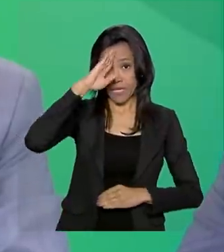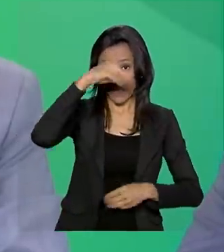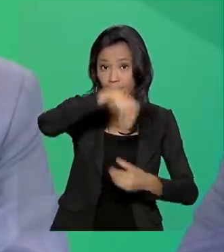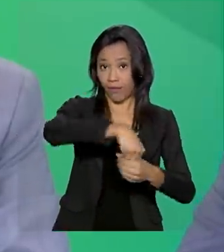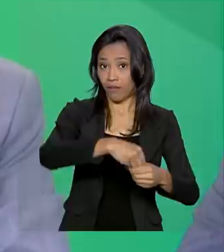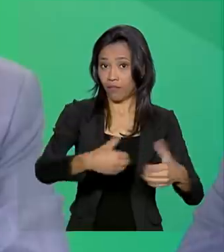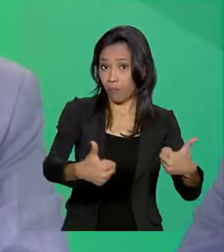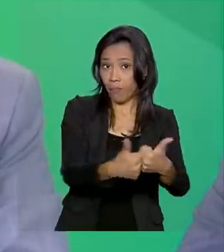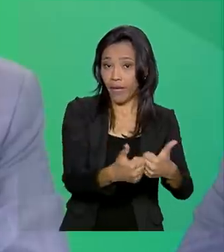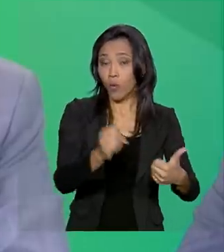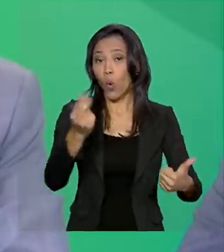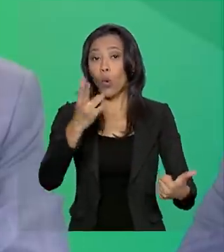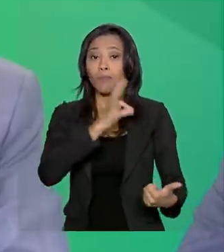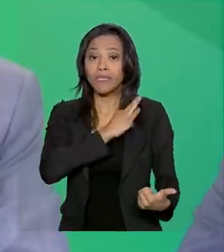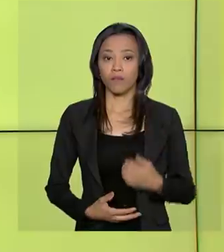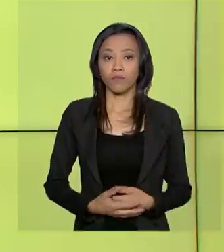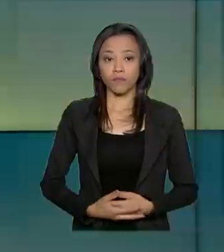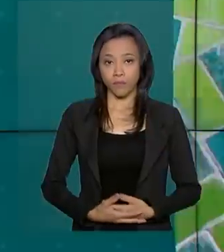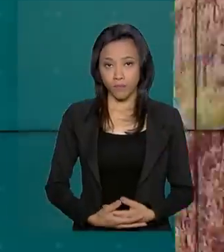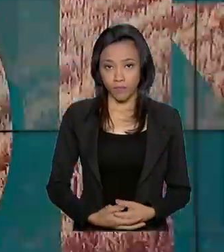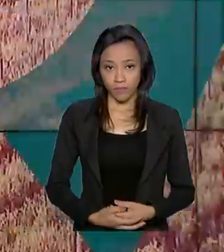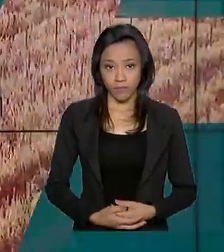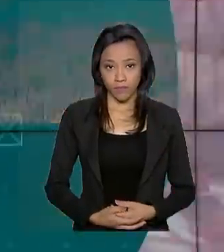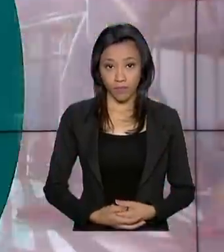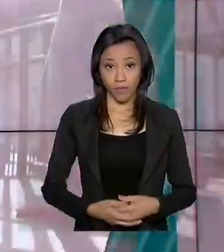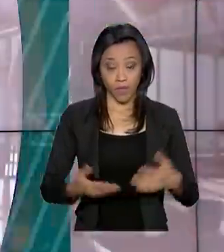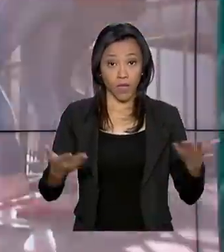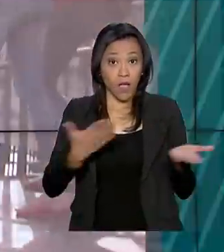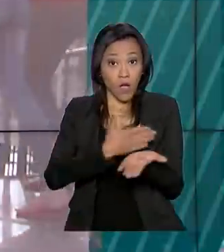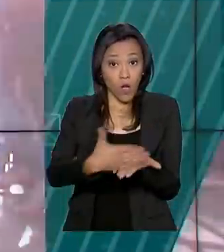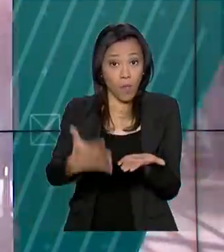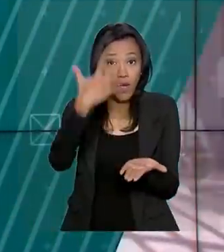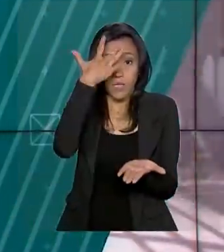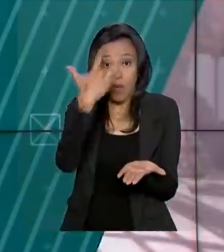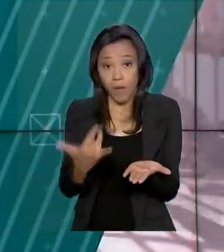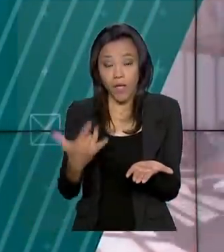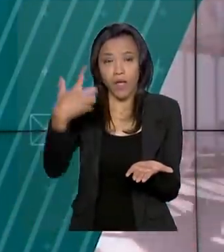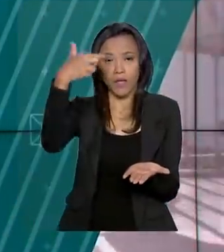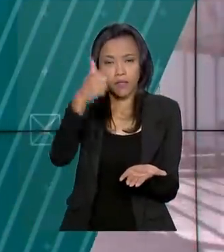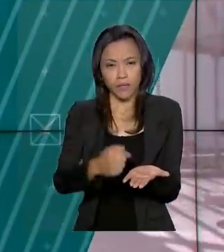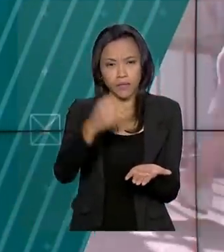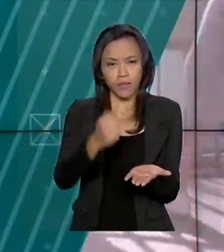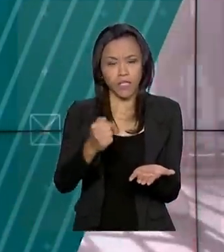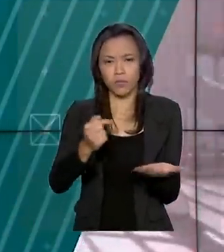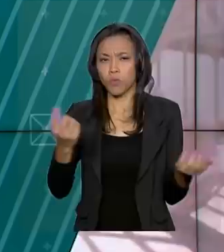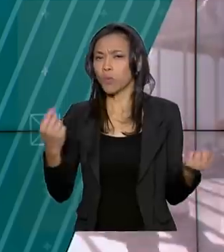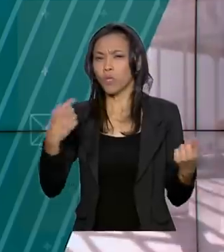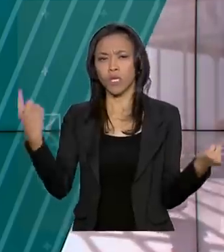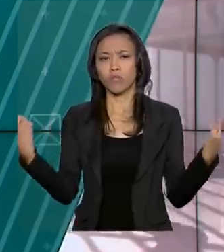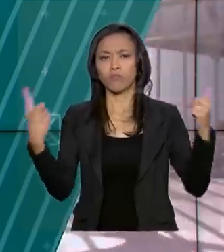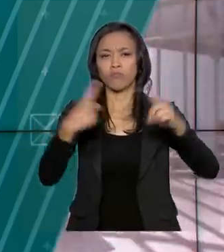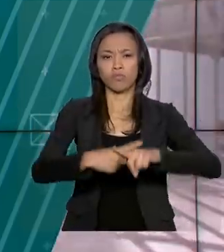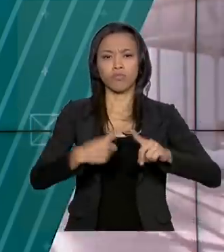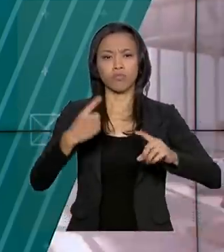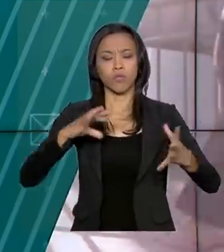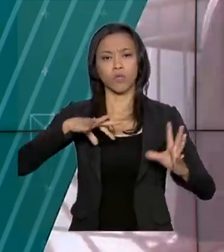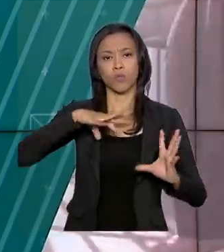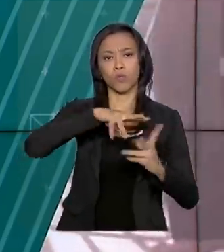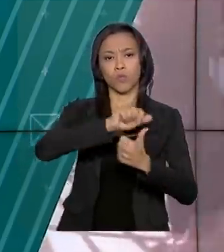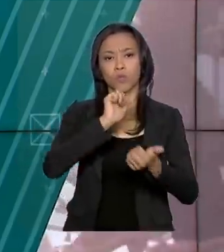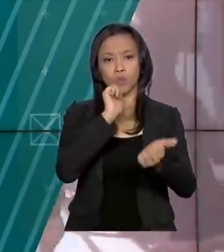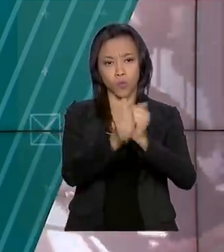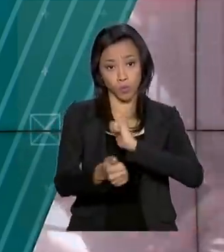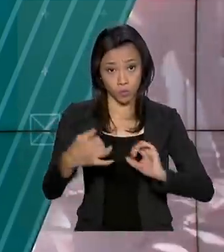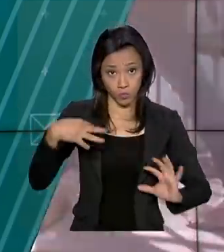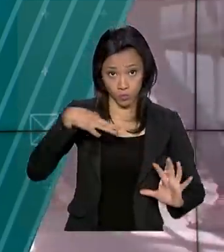preciso pelo menos de força policial ou de bombeiros. Começa amanhã a sétima edição dos Jogos Mundiais Militares na China. O